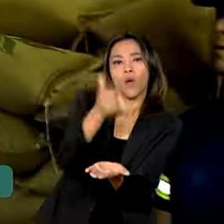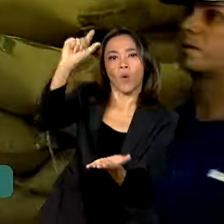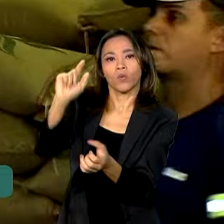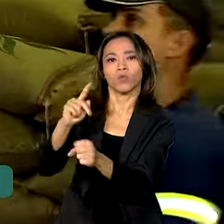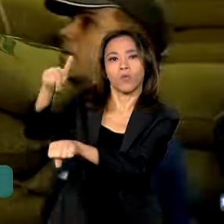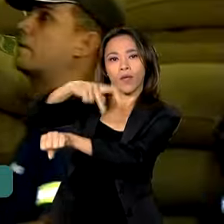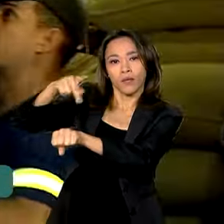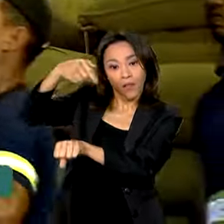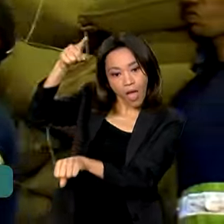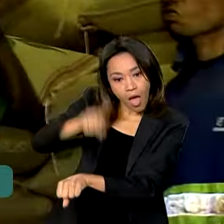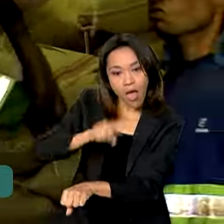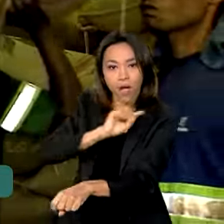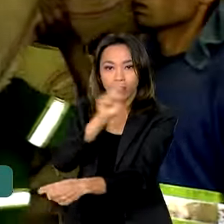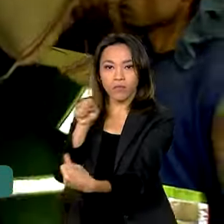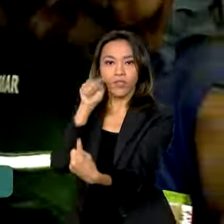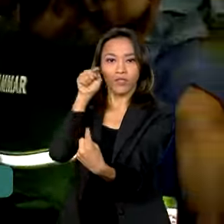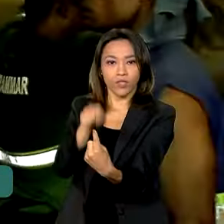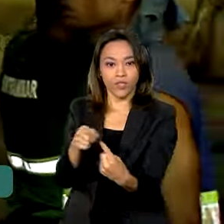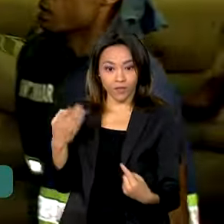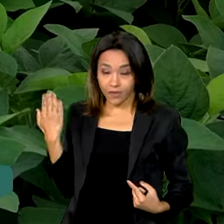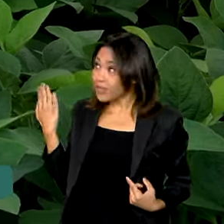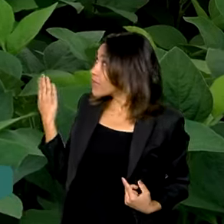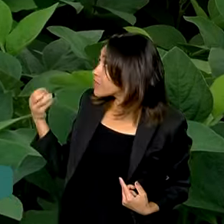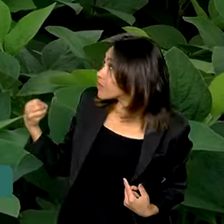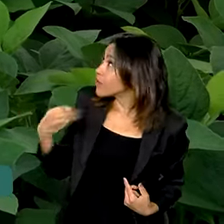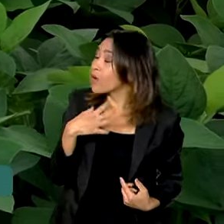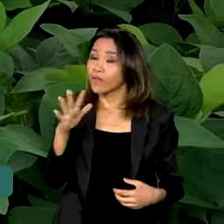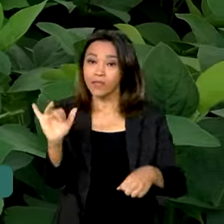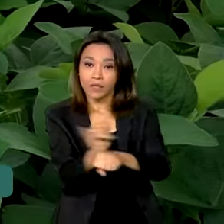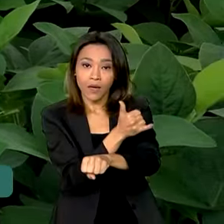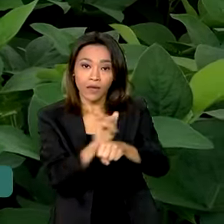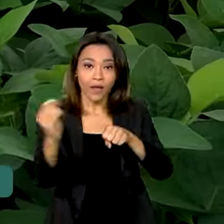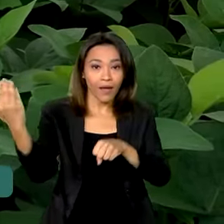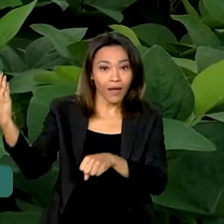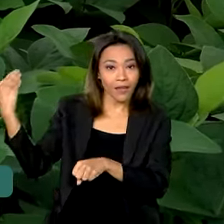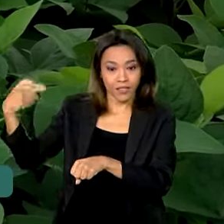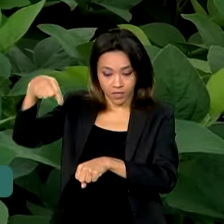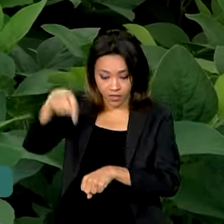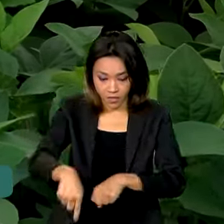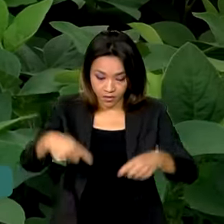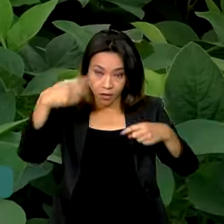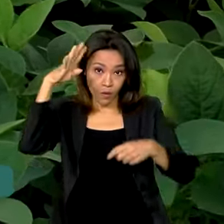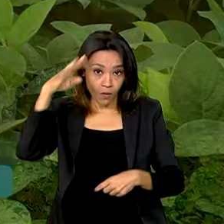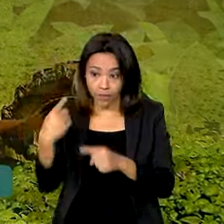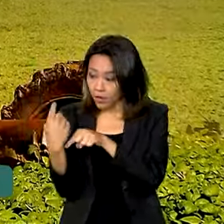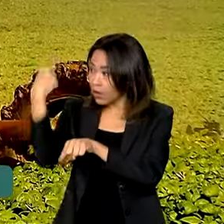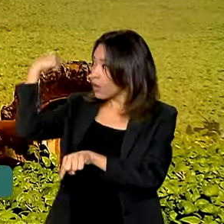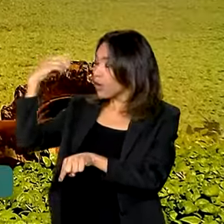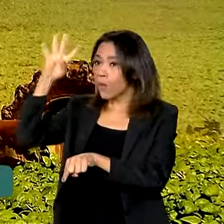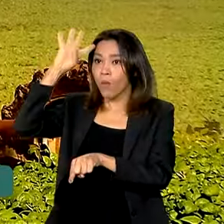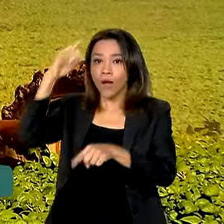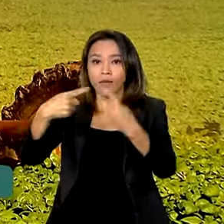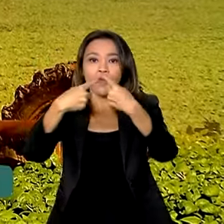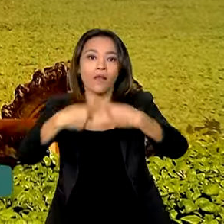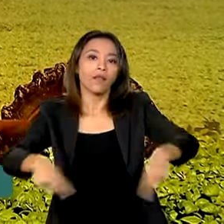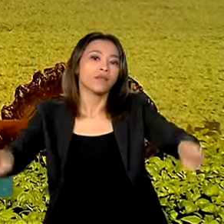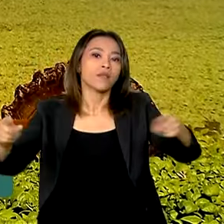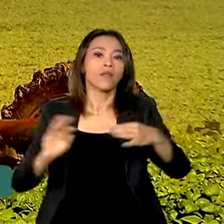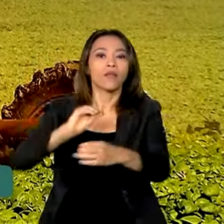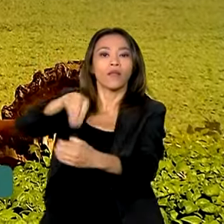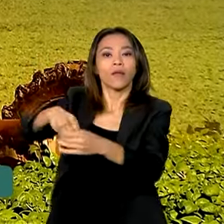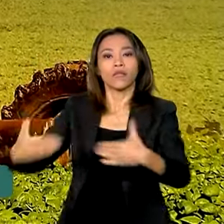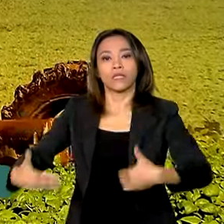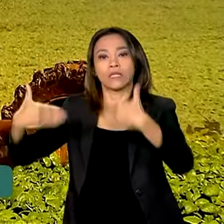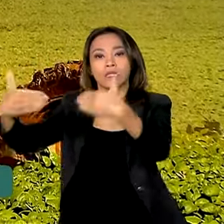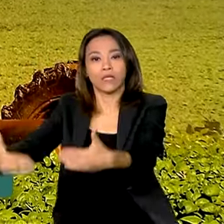são alguns dos objetivos da nova ferramenta lançada nesta quarta-feira no Ministério da Agricultura e Pecuária.